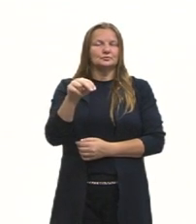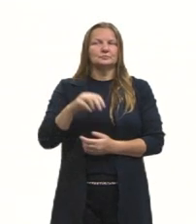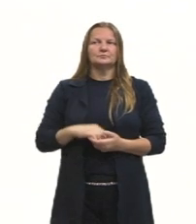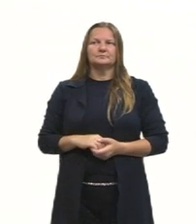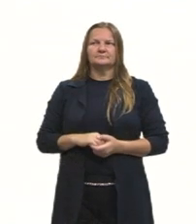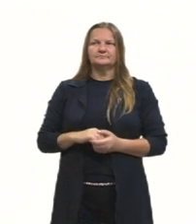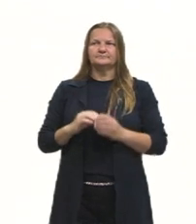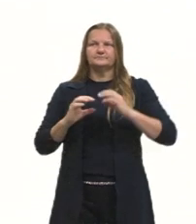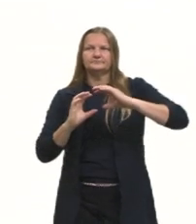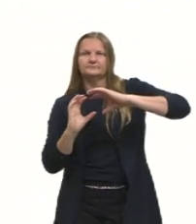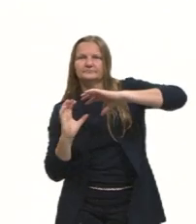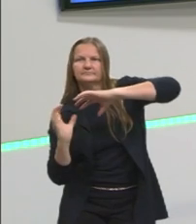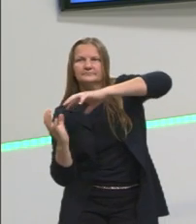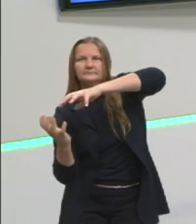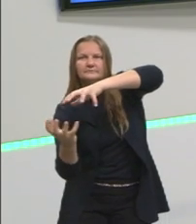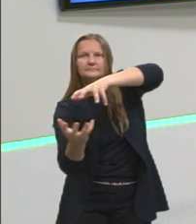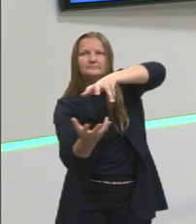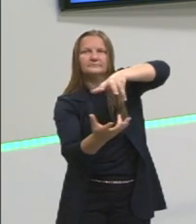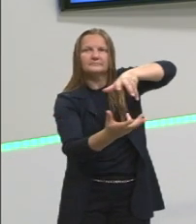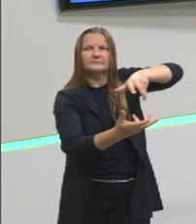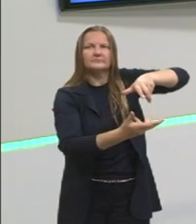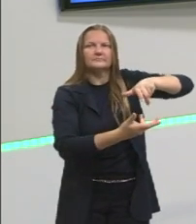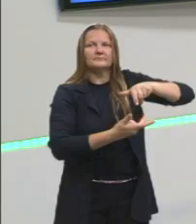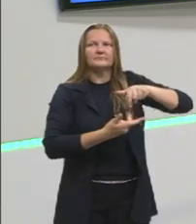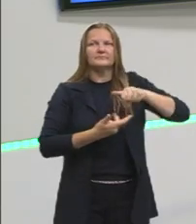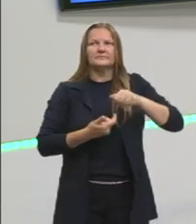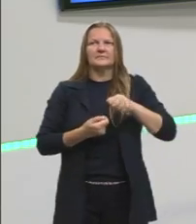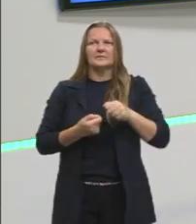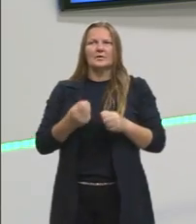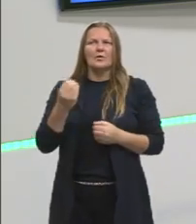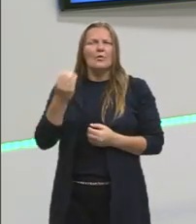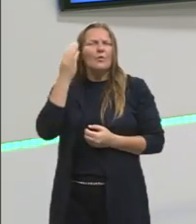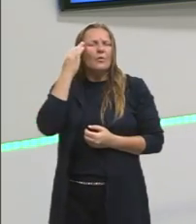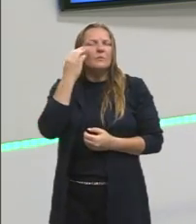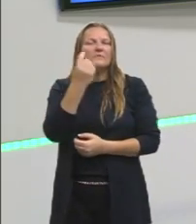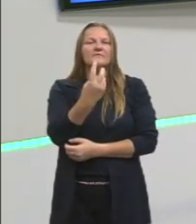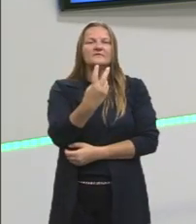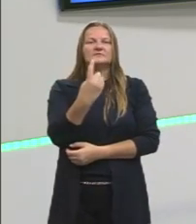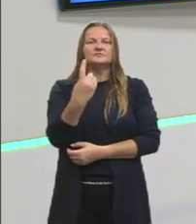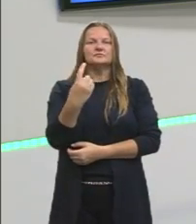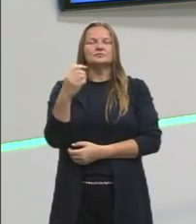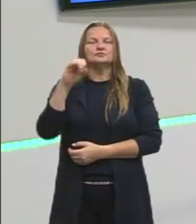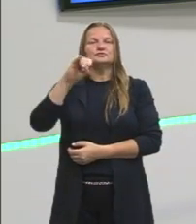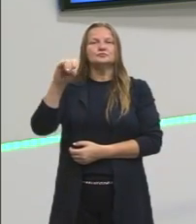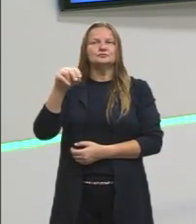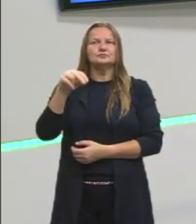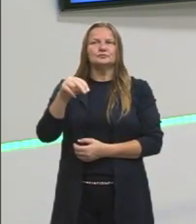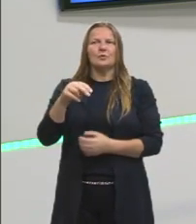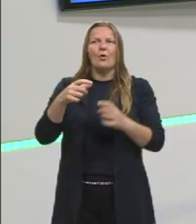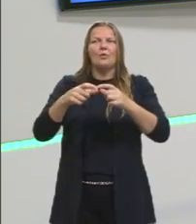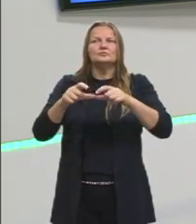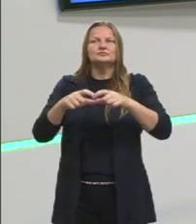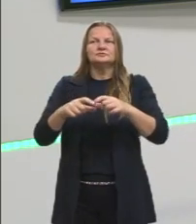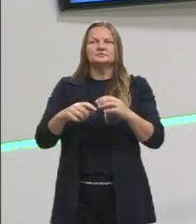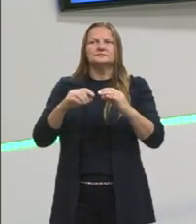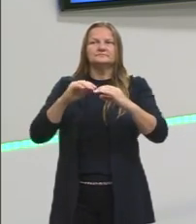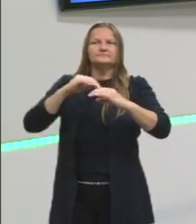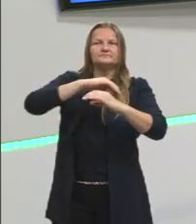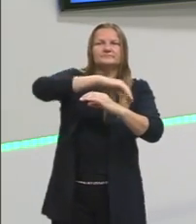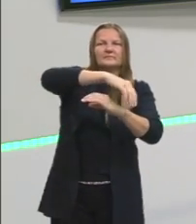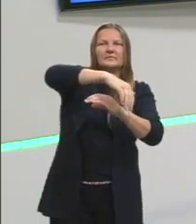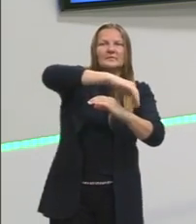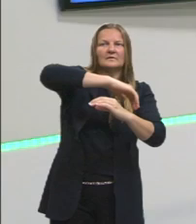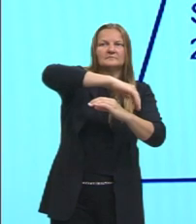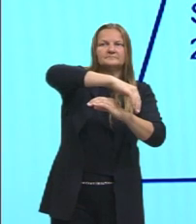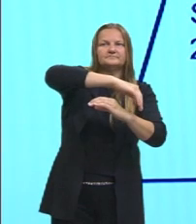imagem, 21 de junho. Olha lá, 21 de junho, né? O sol